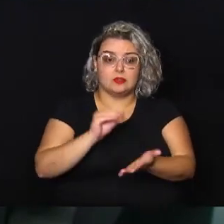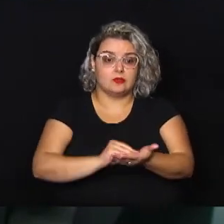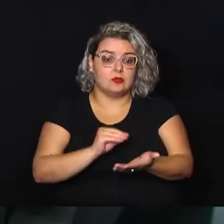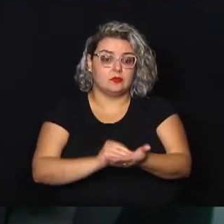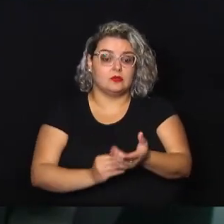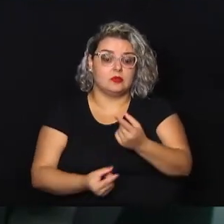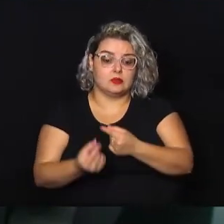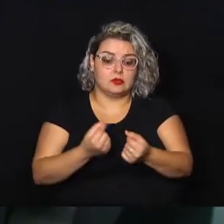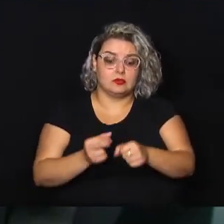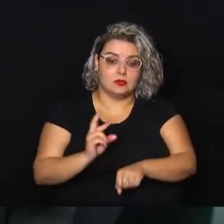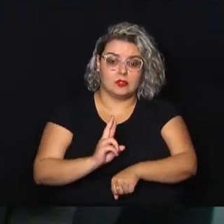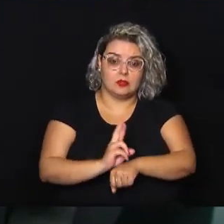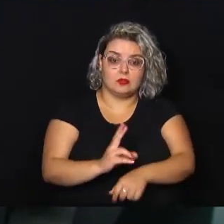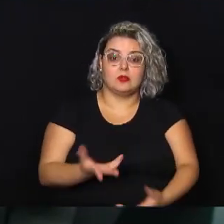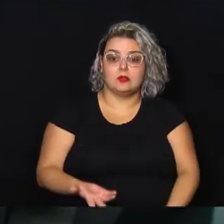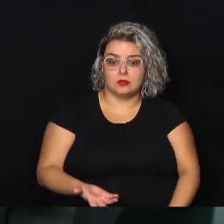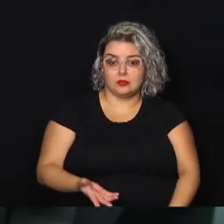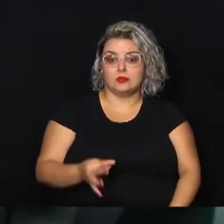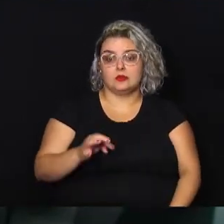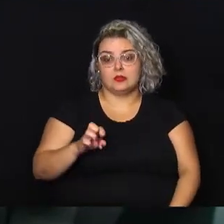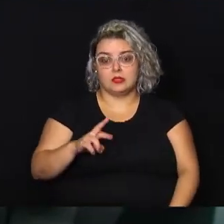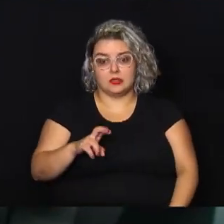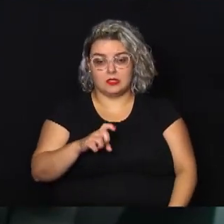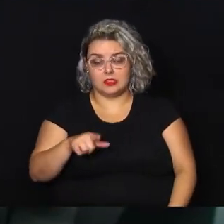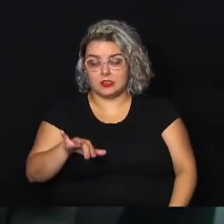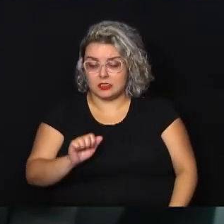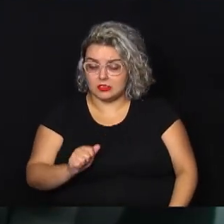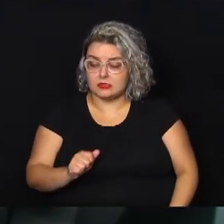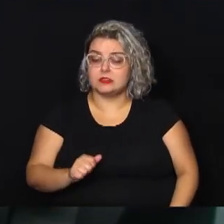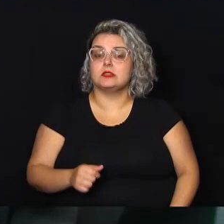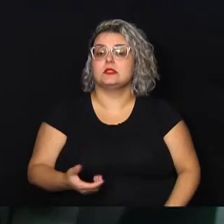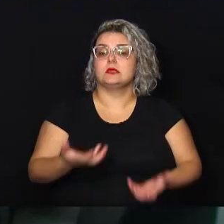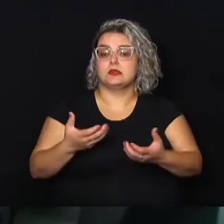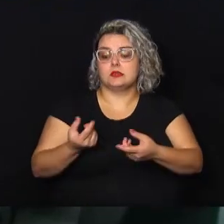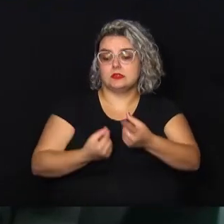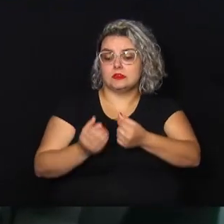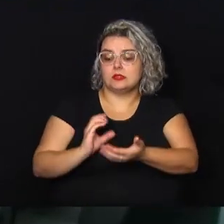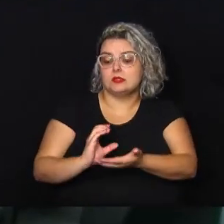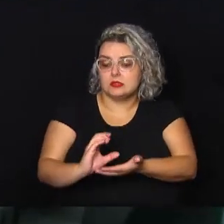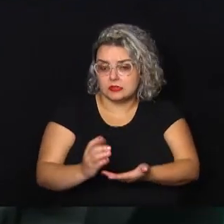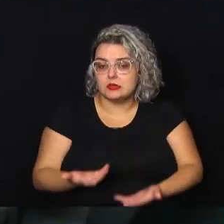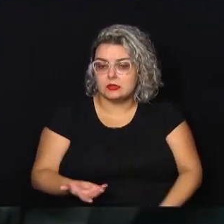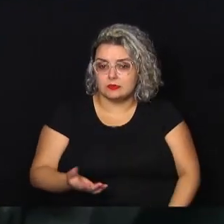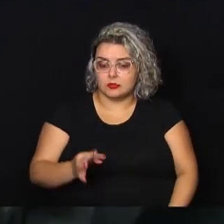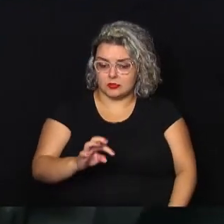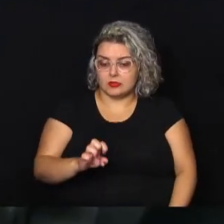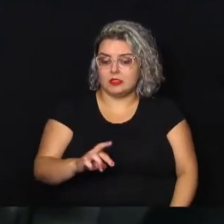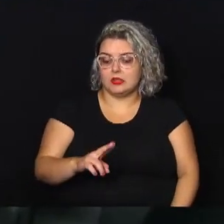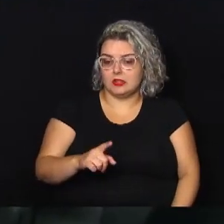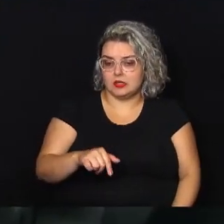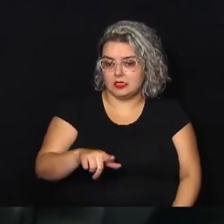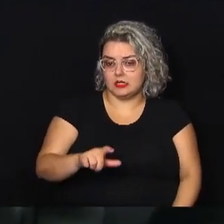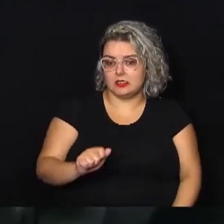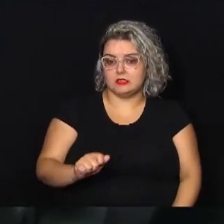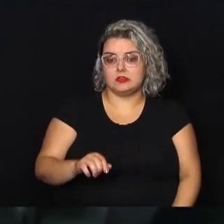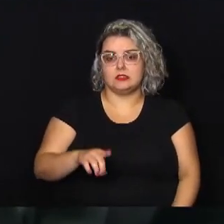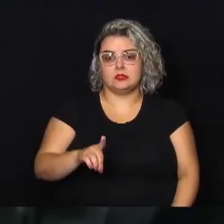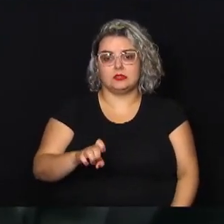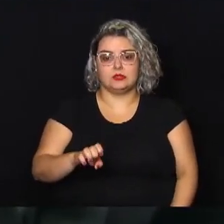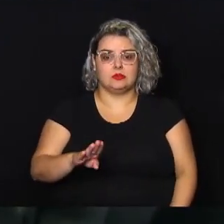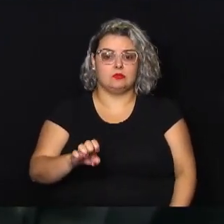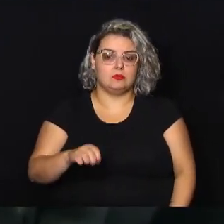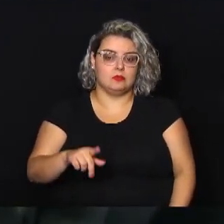então, o Dia de Tereza de Benguela, que a gente quer poder destinar, a gente destinou uma verba para a gente conseguir realizar um evento, uma atividade, né?